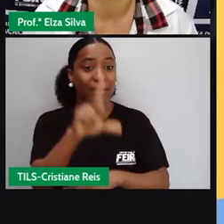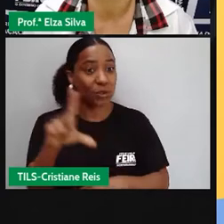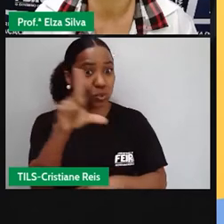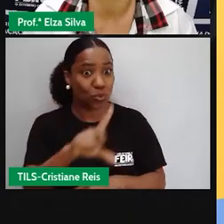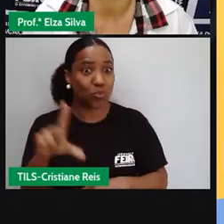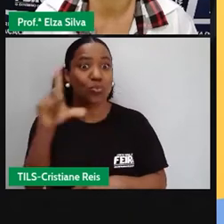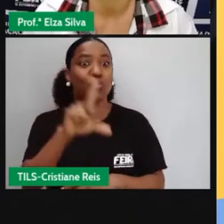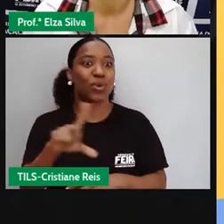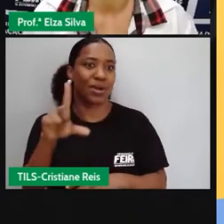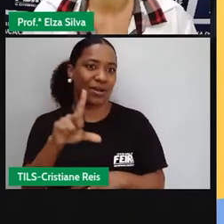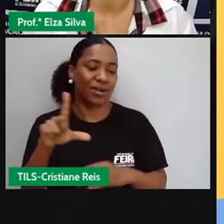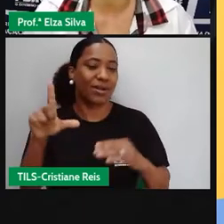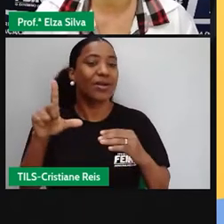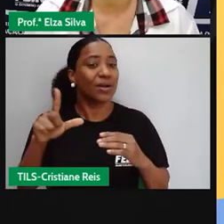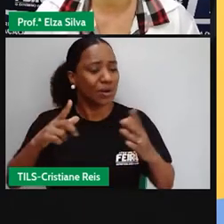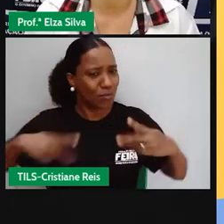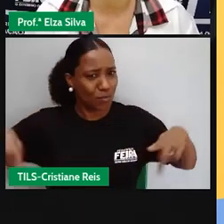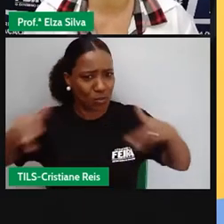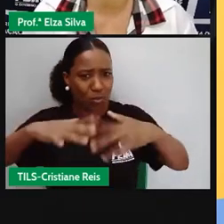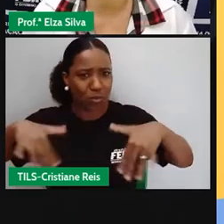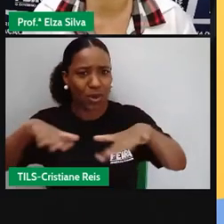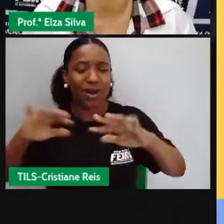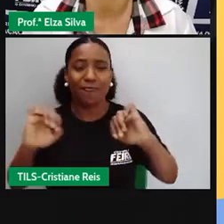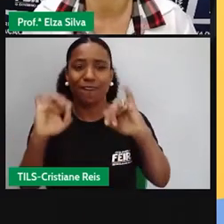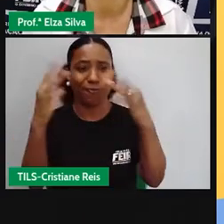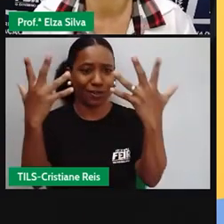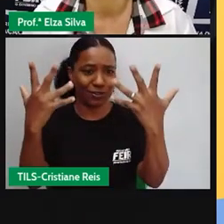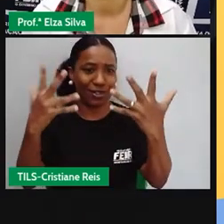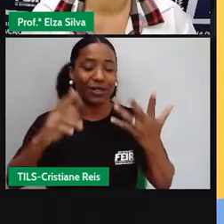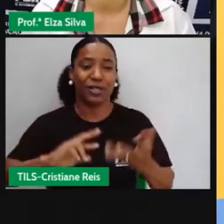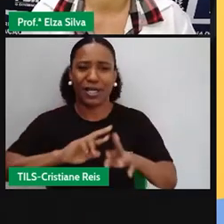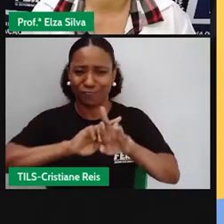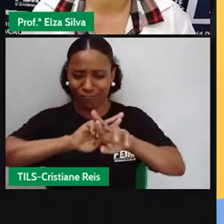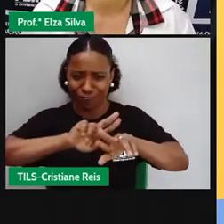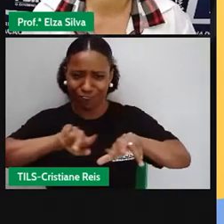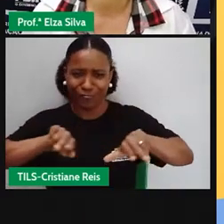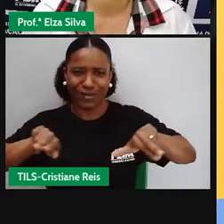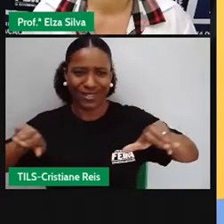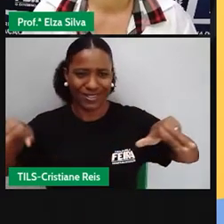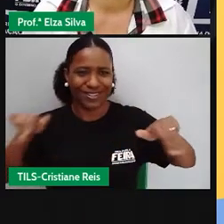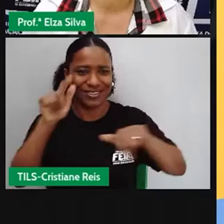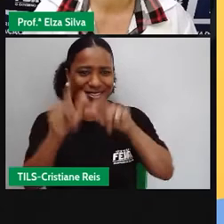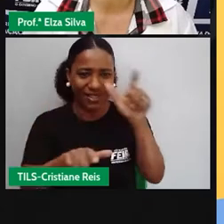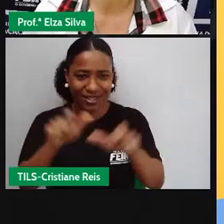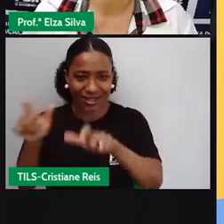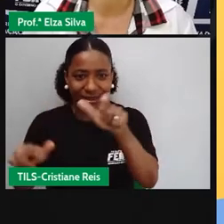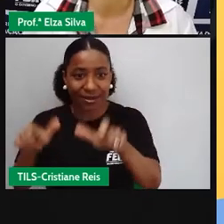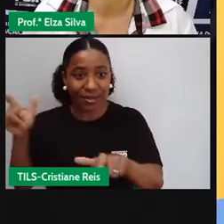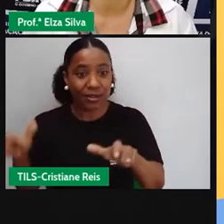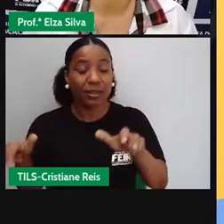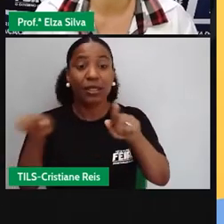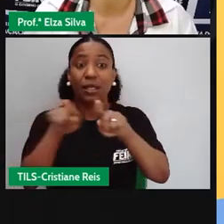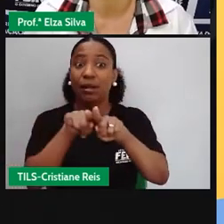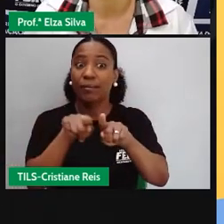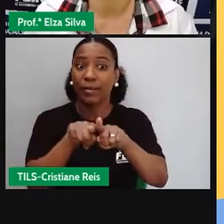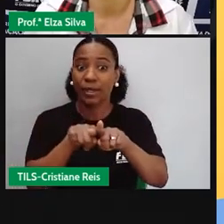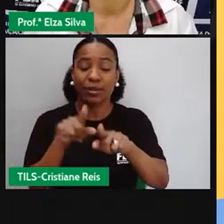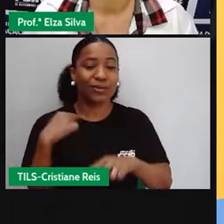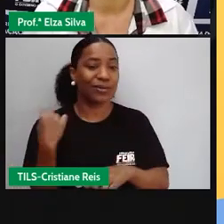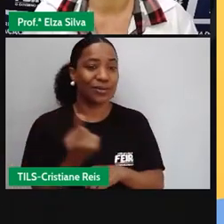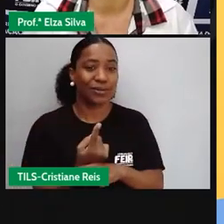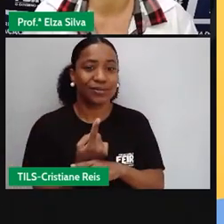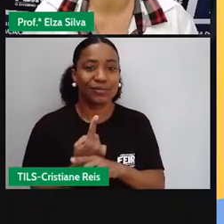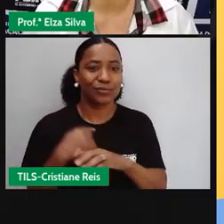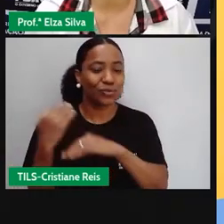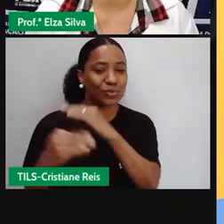as festividades, para valorizar a diversidade. Além disso, vamos construir e ampliar